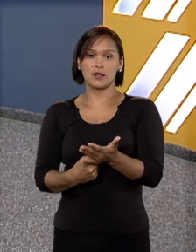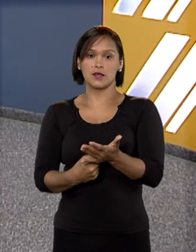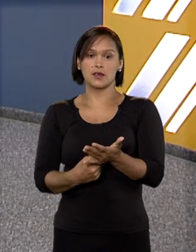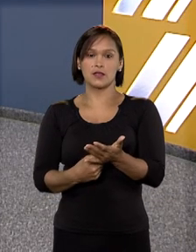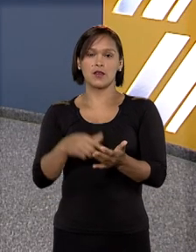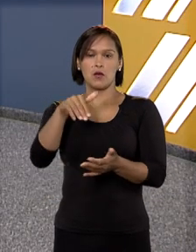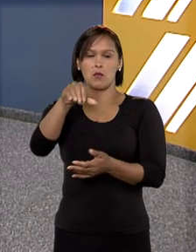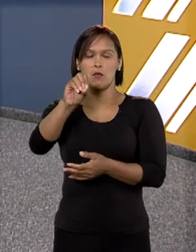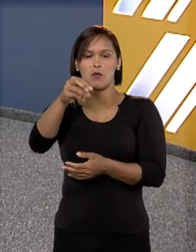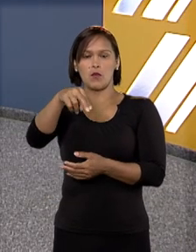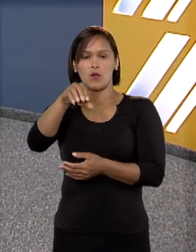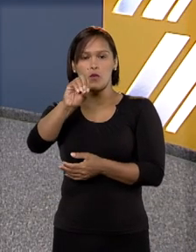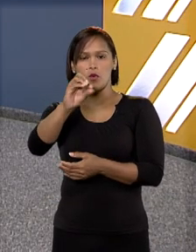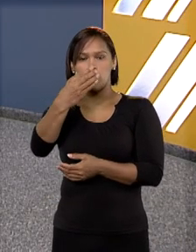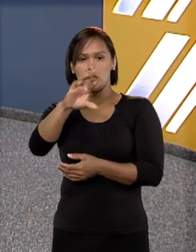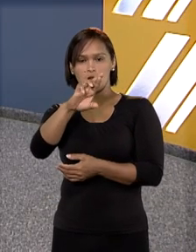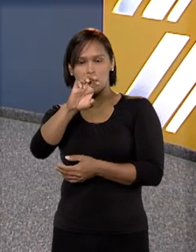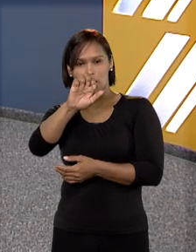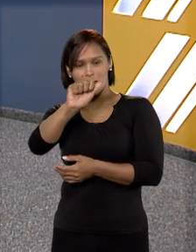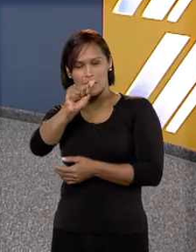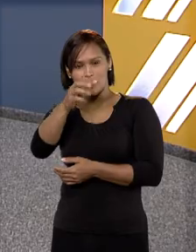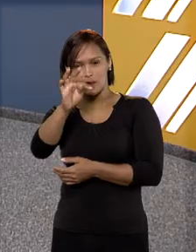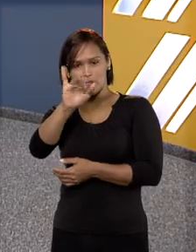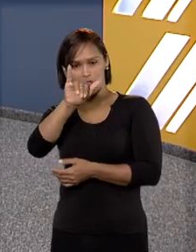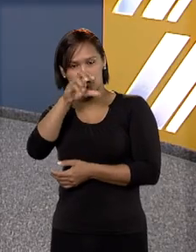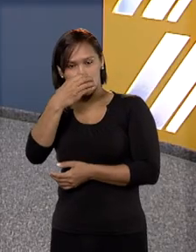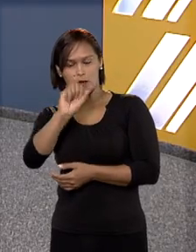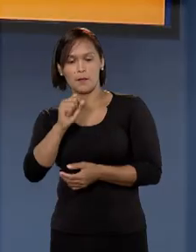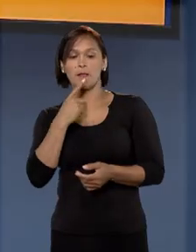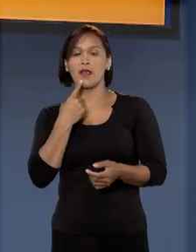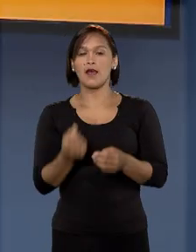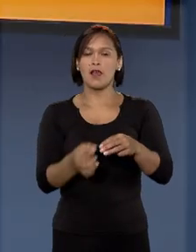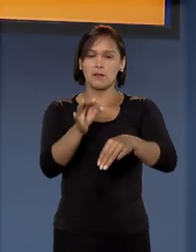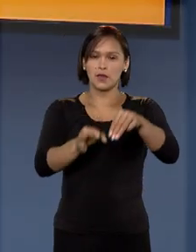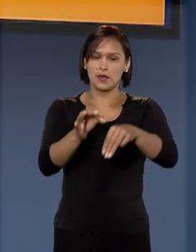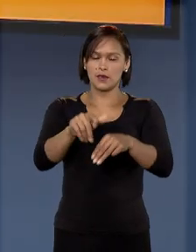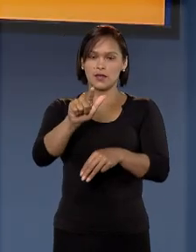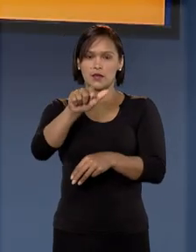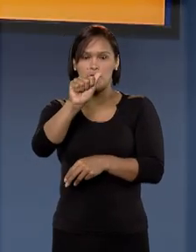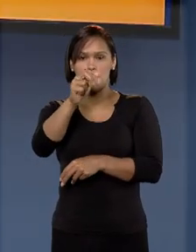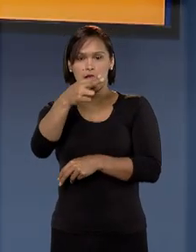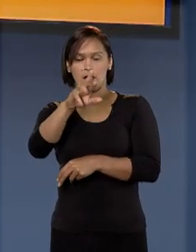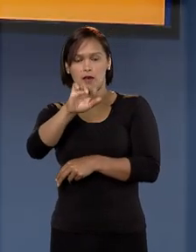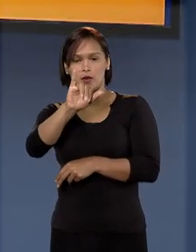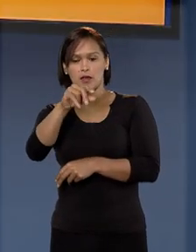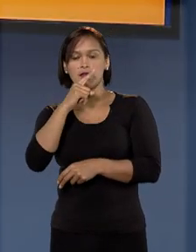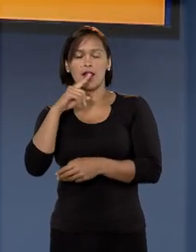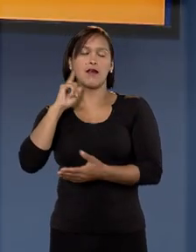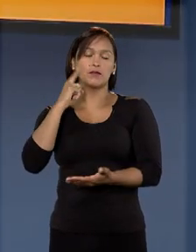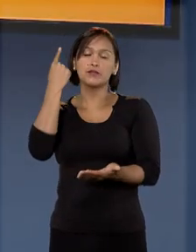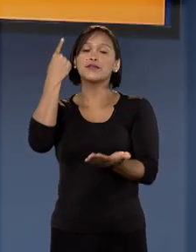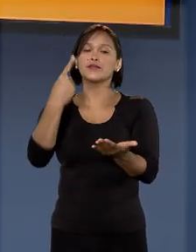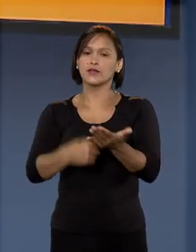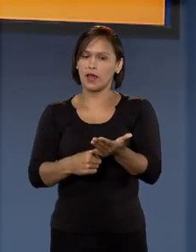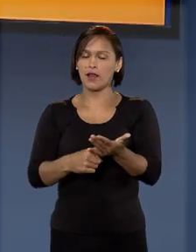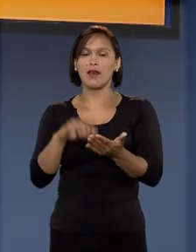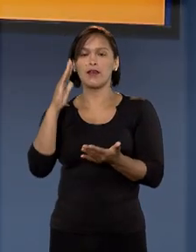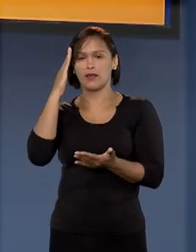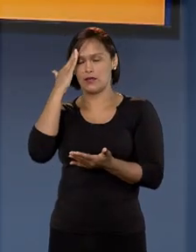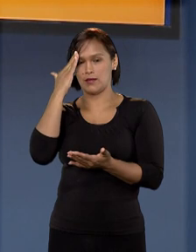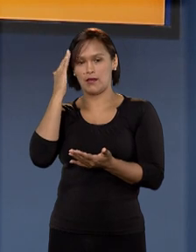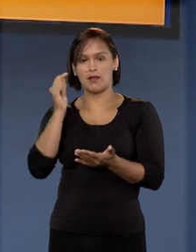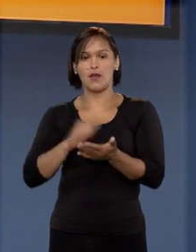monocrática da ministra do STJ, Laurita Vaz. Ao analisar um recurso, a ministra considerou que o